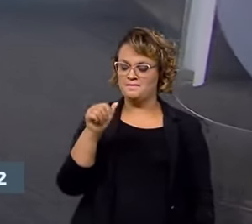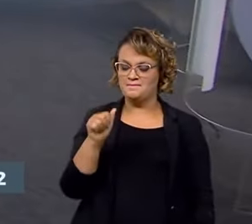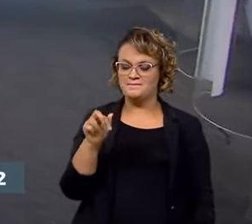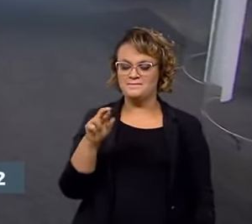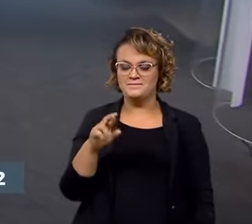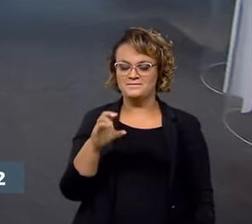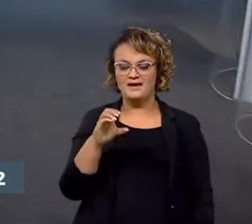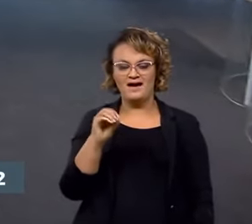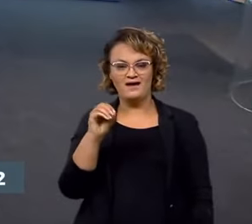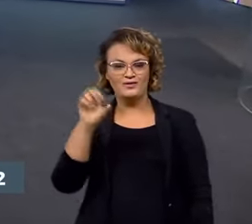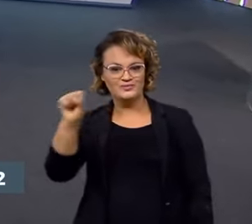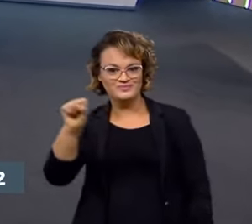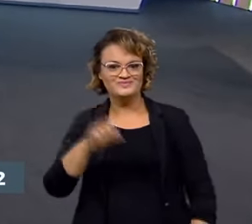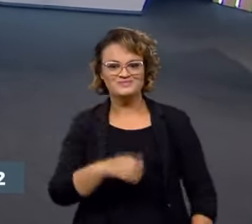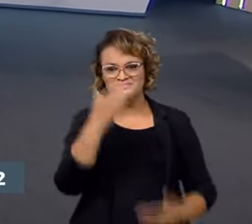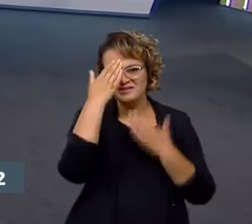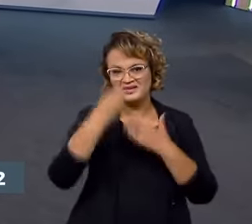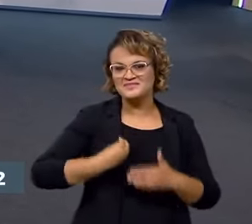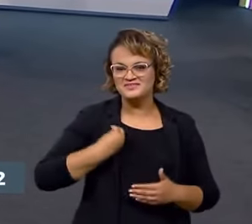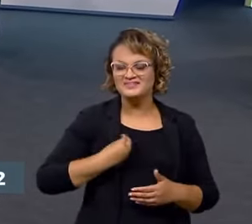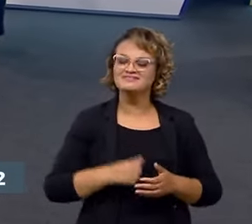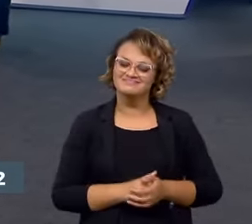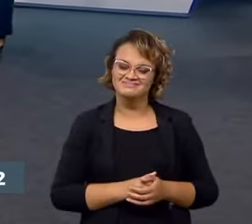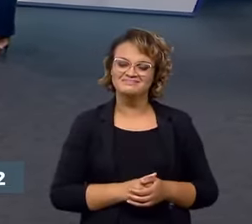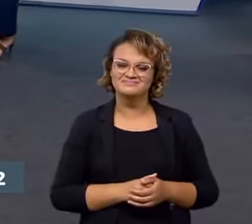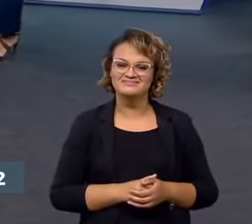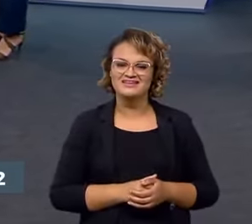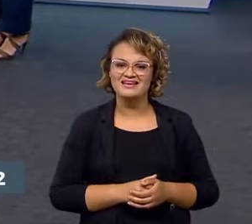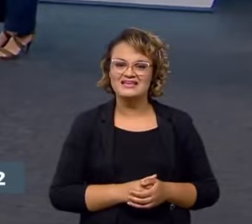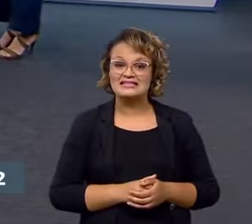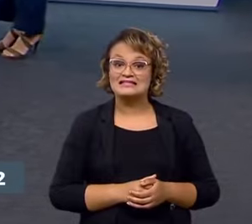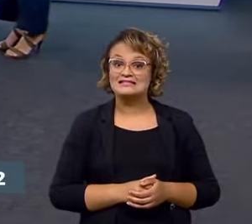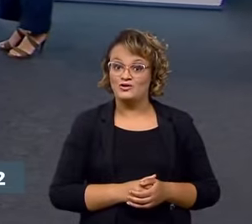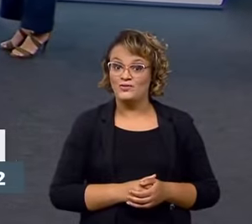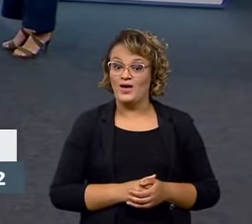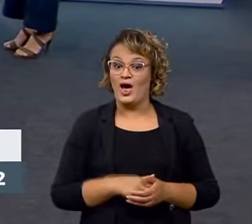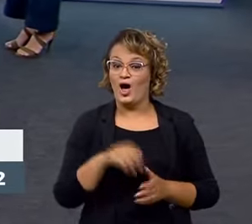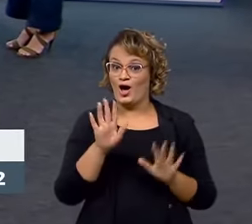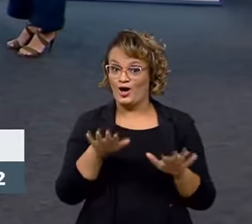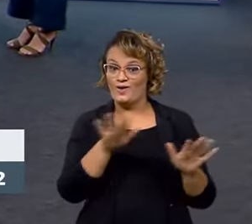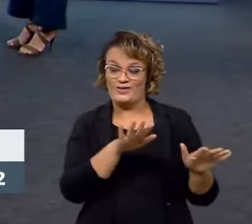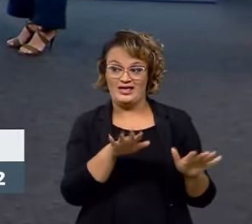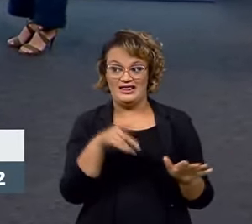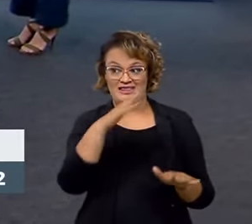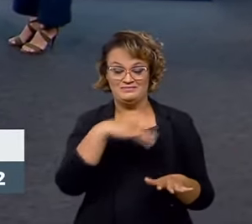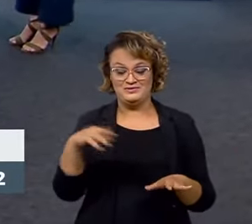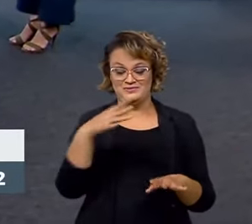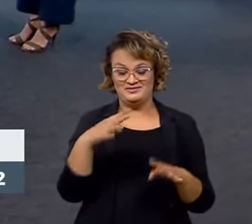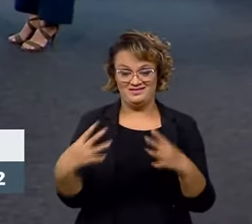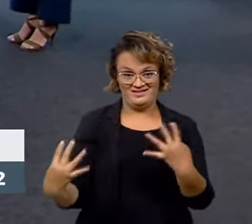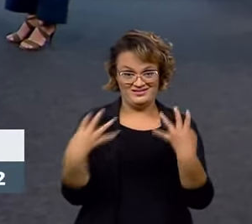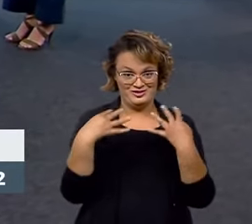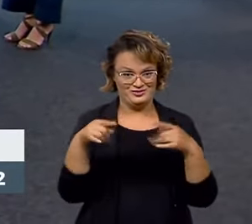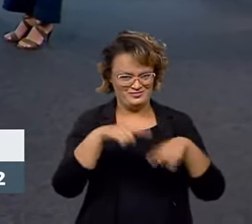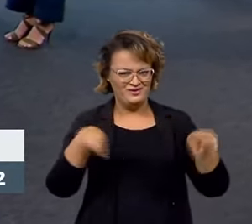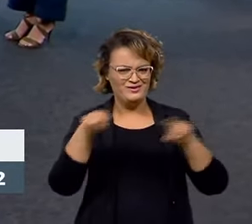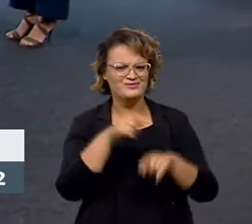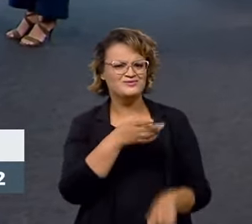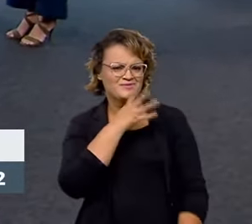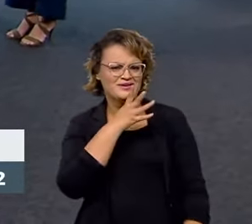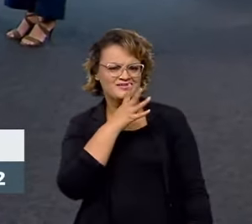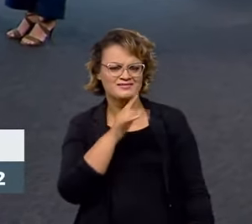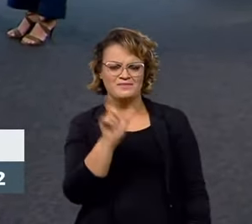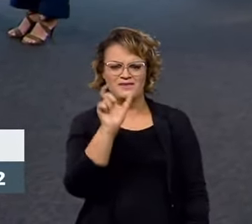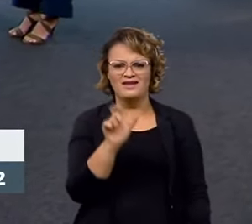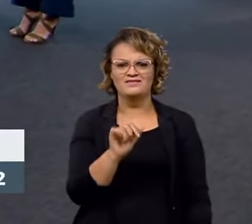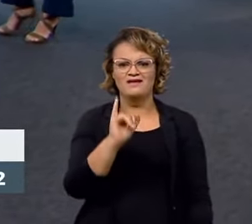obrigado pela sua presença aqui. Obrigado, Marina. Um prazer, meu. Bom, vamos lá. Porque, Marcos, assim, eu acredito que todos que estão nos assistindo, né, conhecem, de alguma